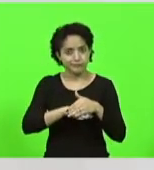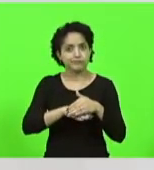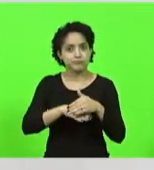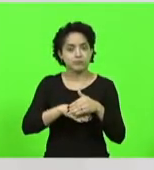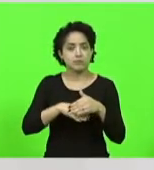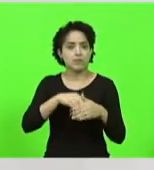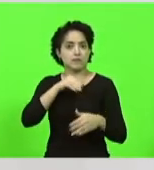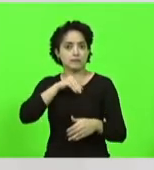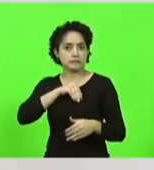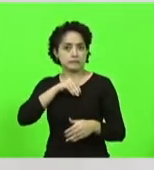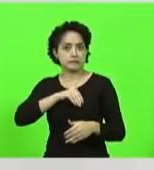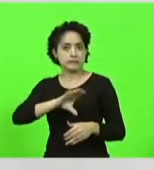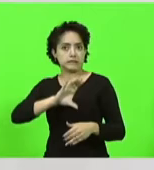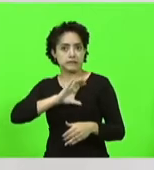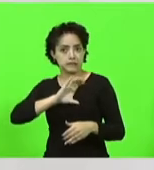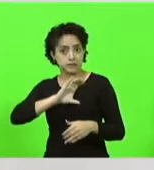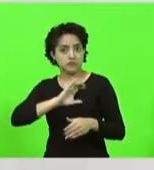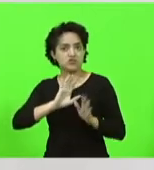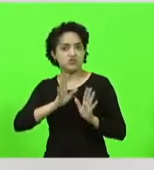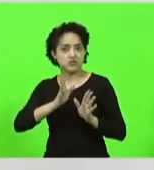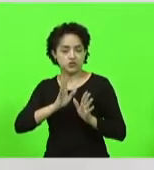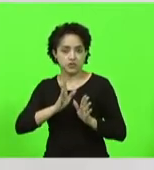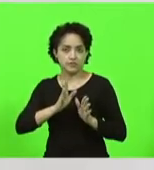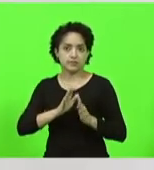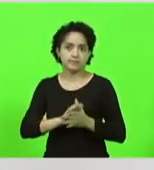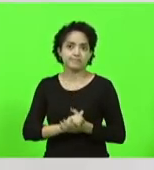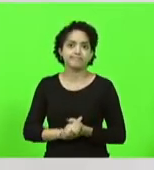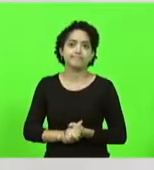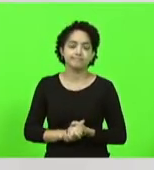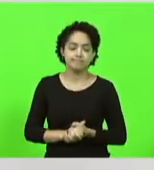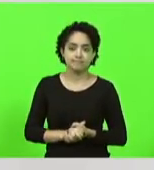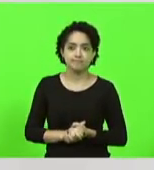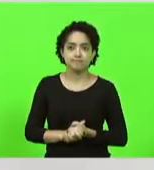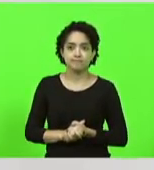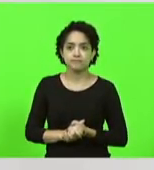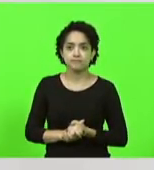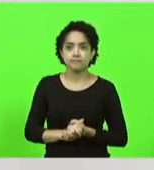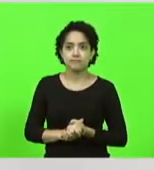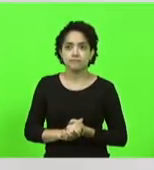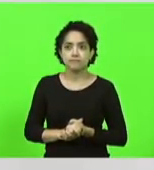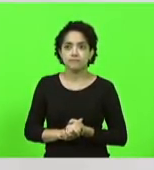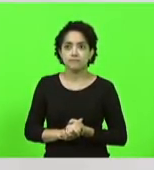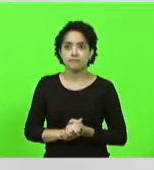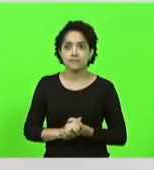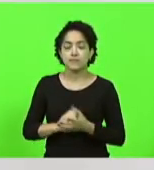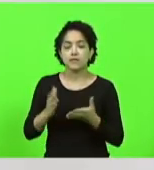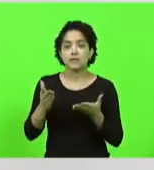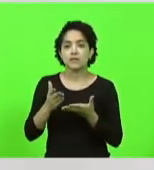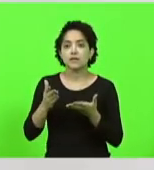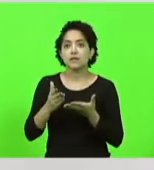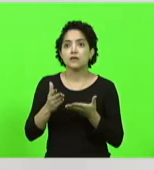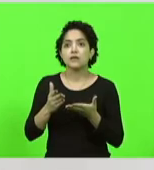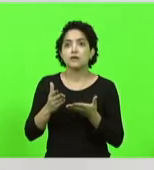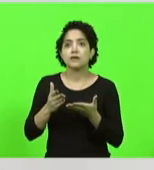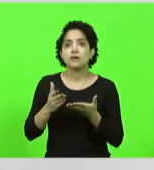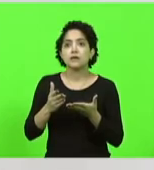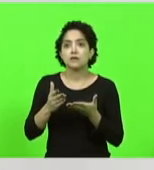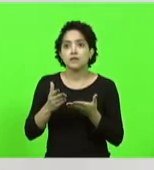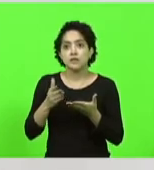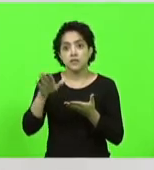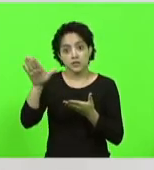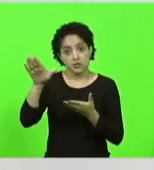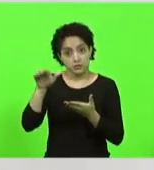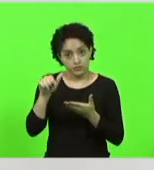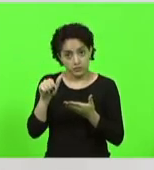altos salários do poder público eu vou chamar aqui porque eu acho que a fala dele